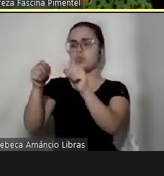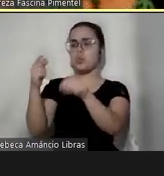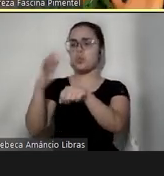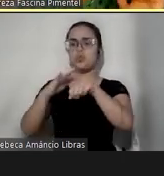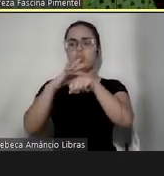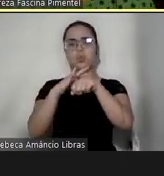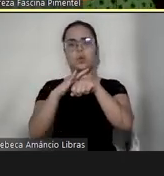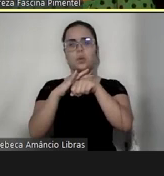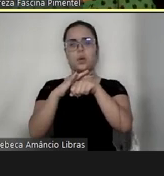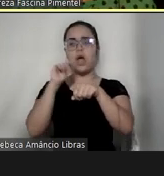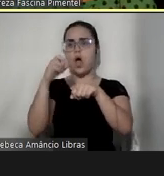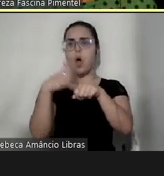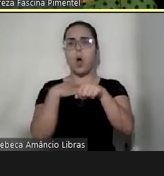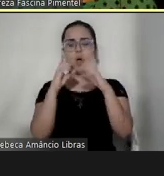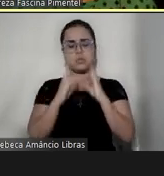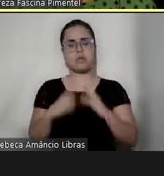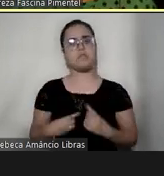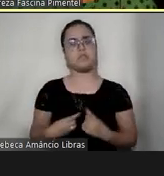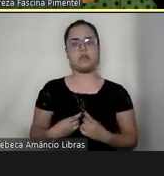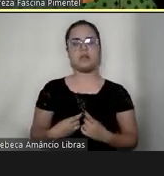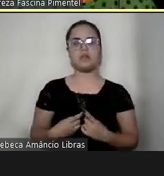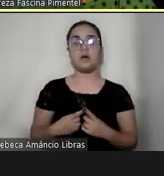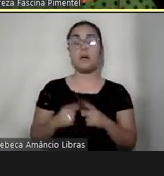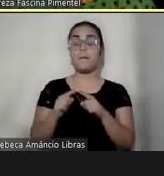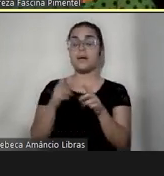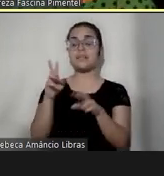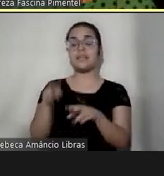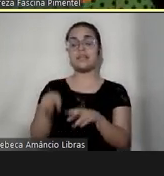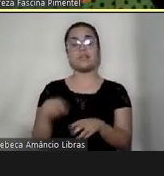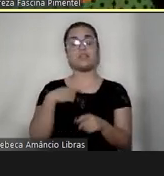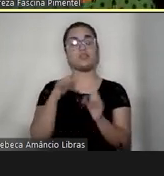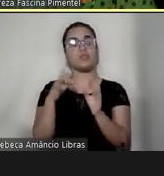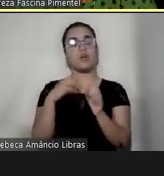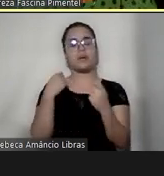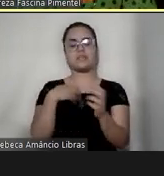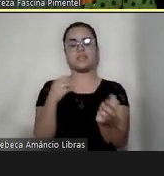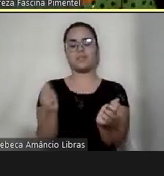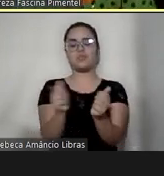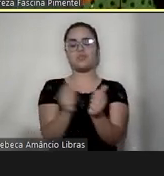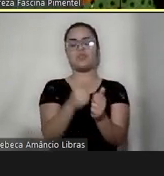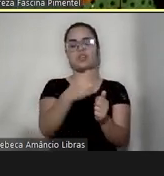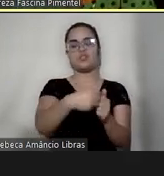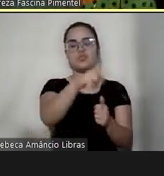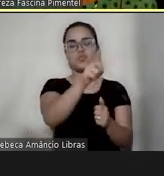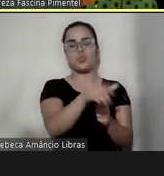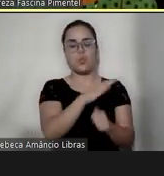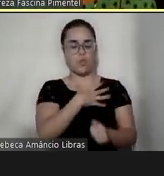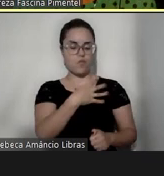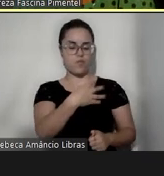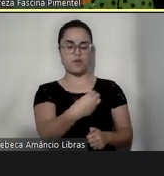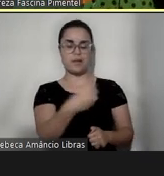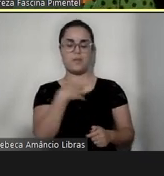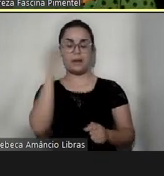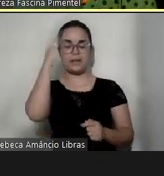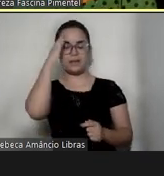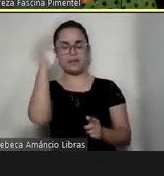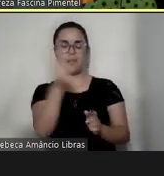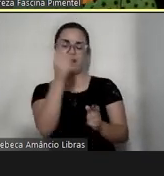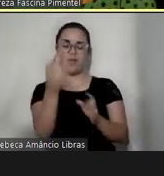filhos estão lá esperando por nós. Esperando por nós. E é tão maravilhoso